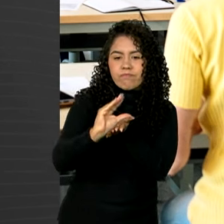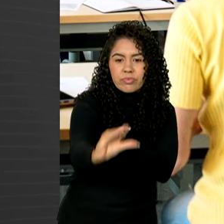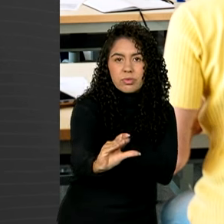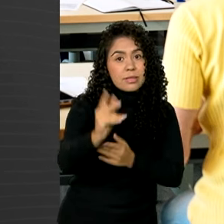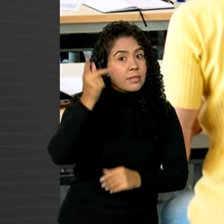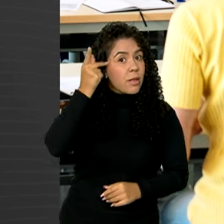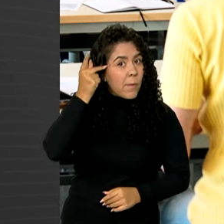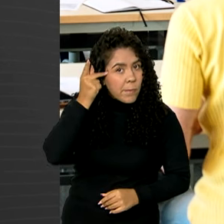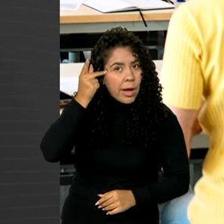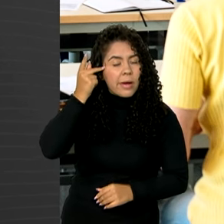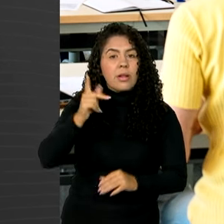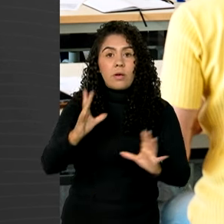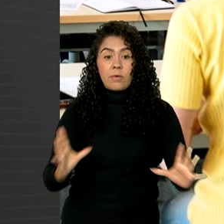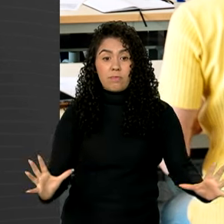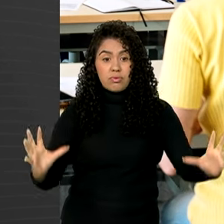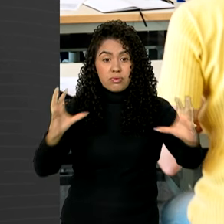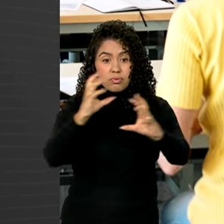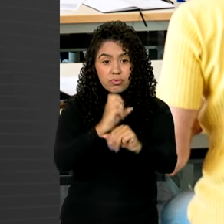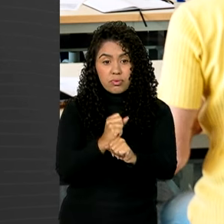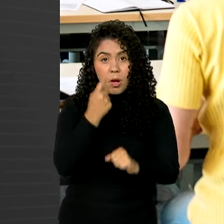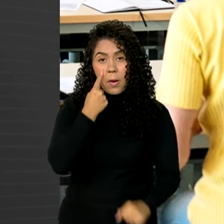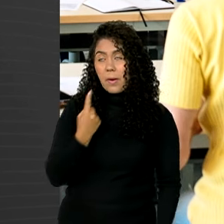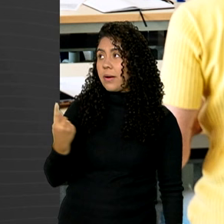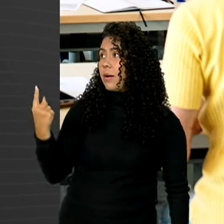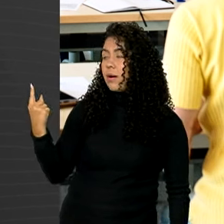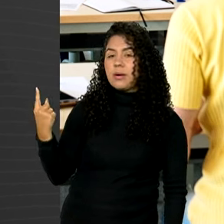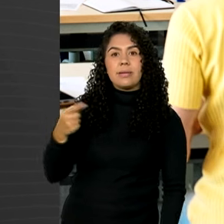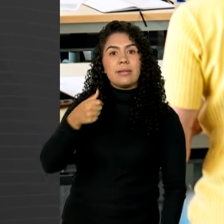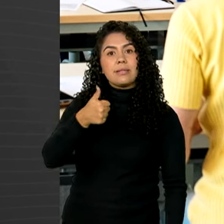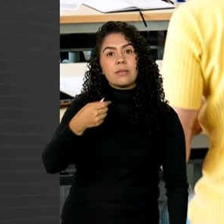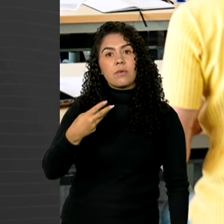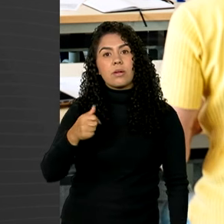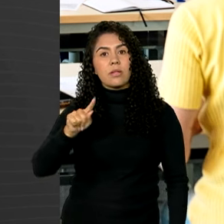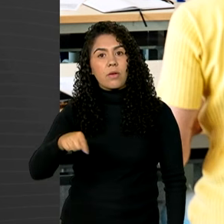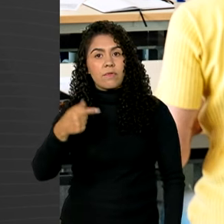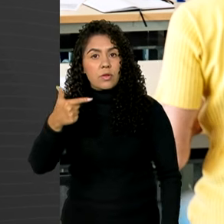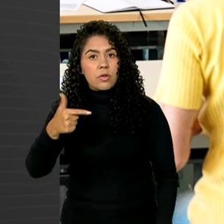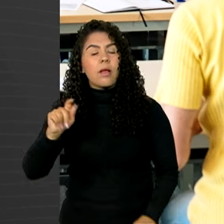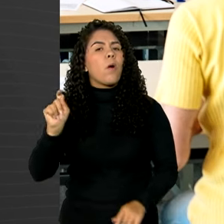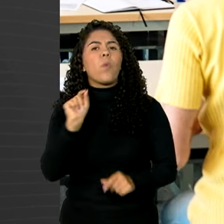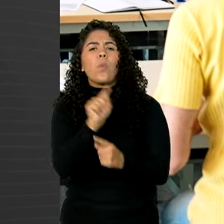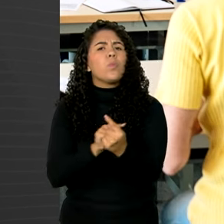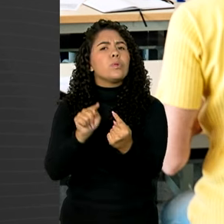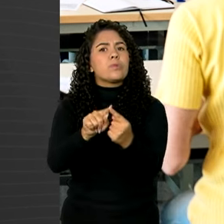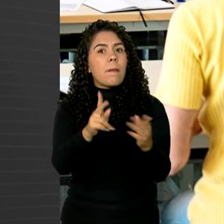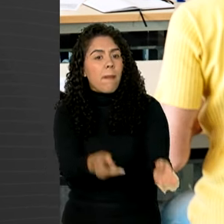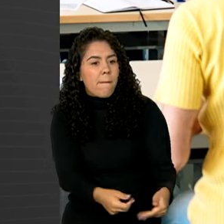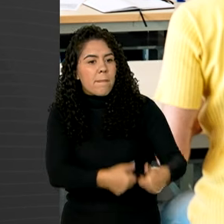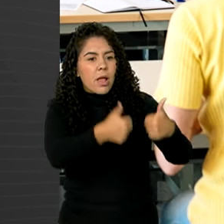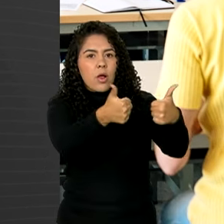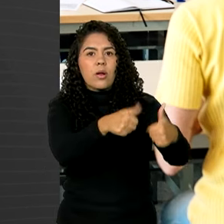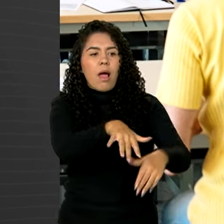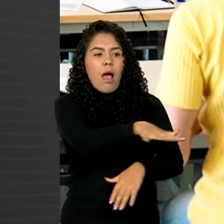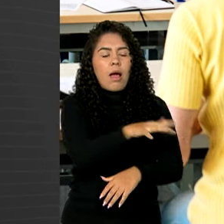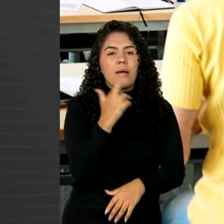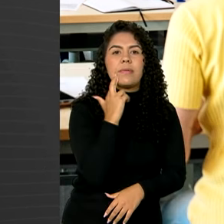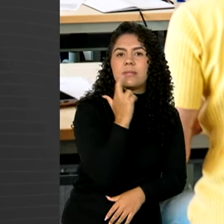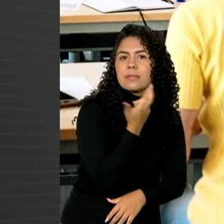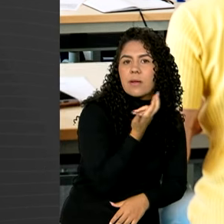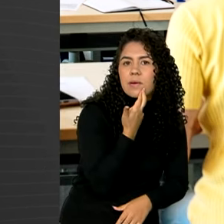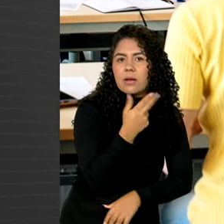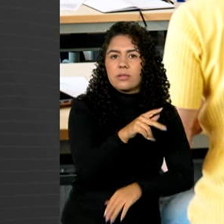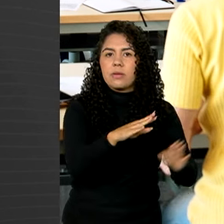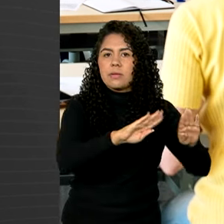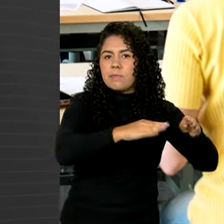total, 141,2 milhões são destinados para melhorias, como novos restaurantes estudantis